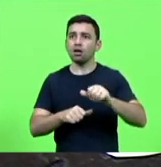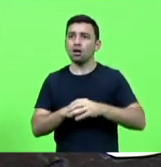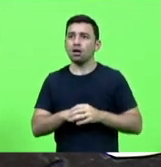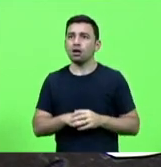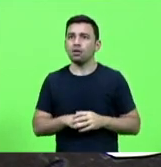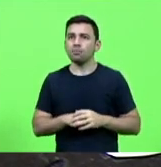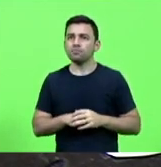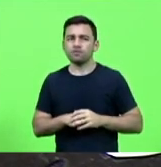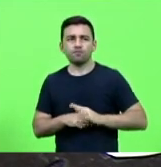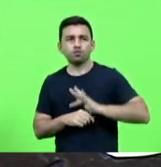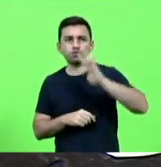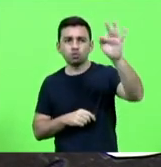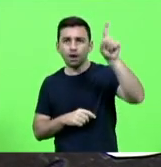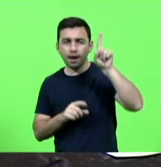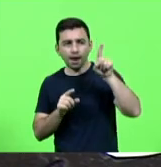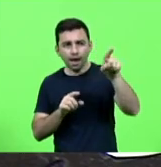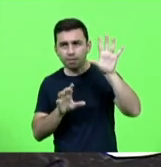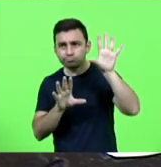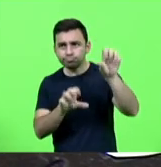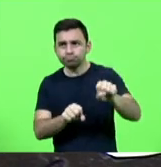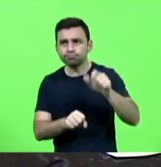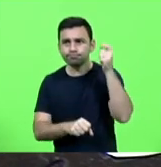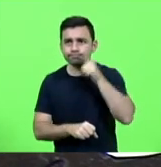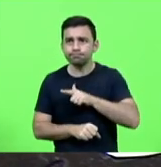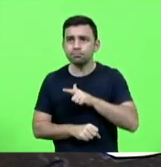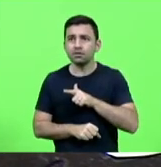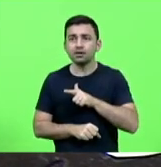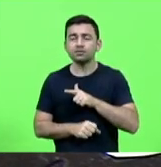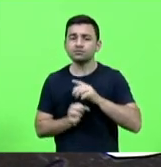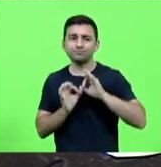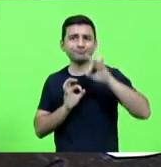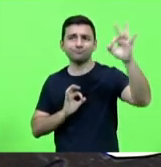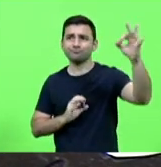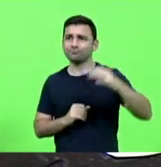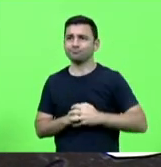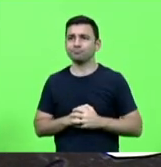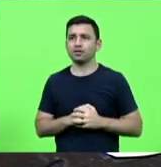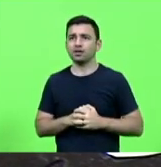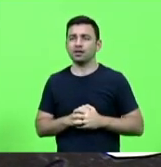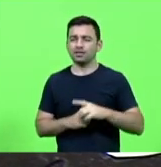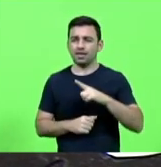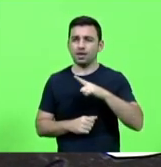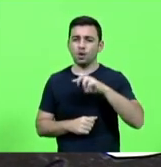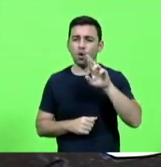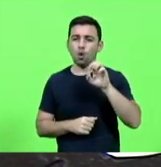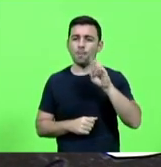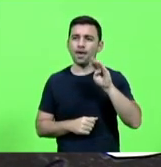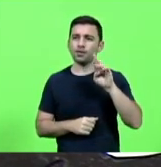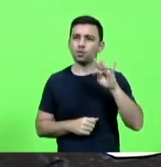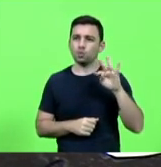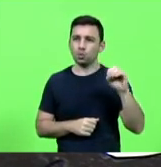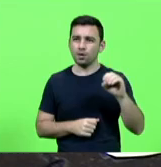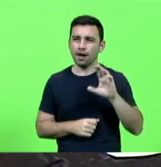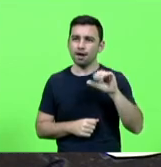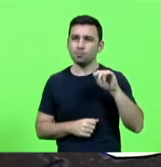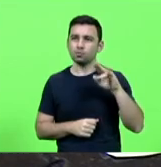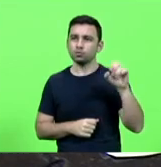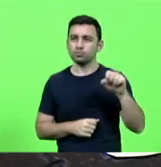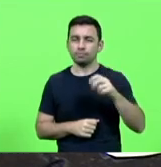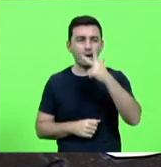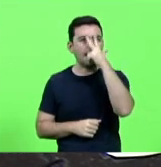riqueza alcançável nós vamos continuar como dizia Roberto Campos a ter um grande futuro no nosso passado